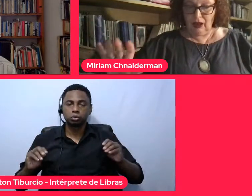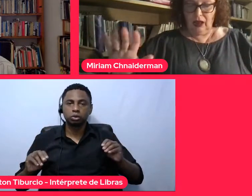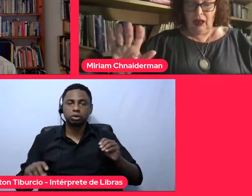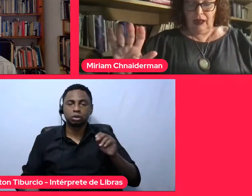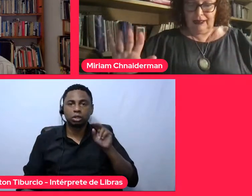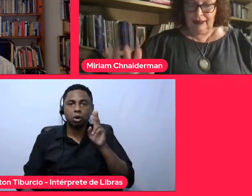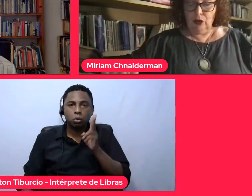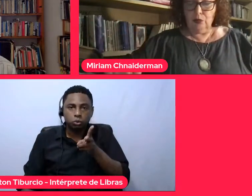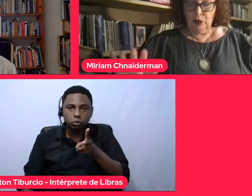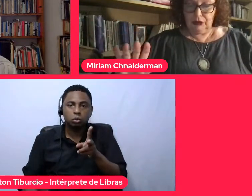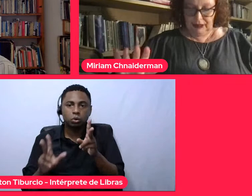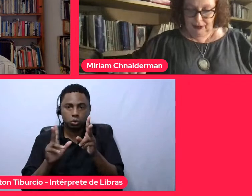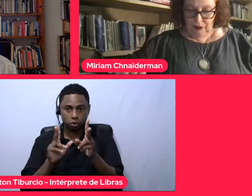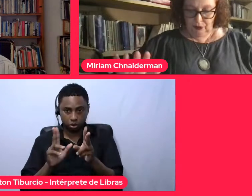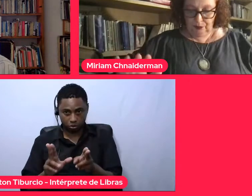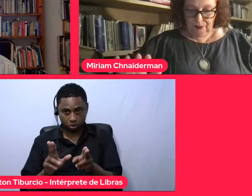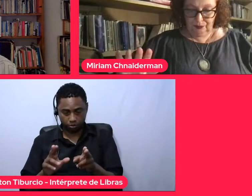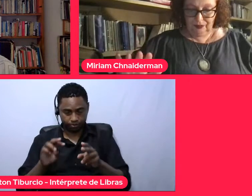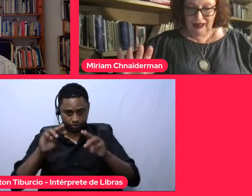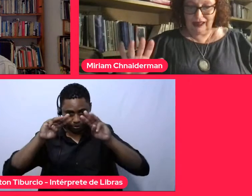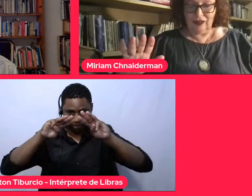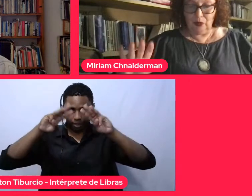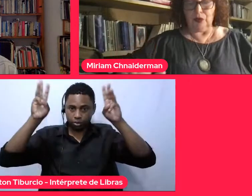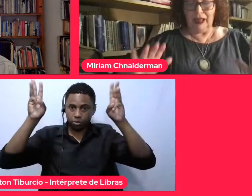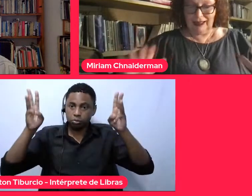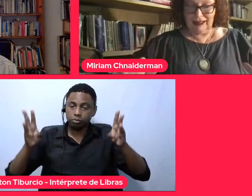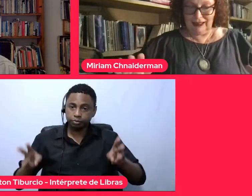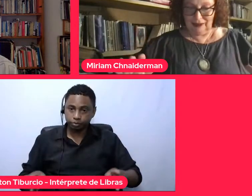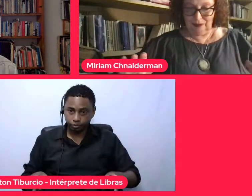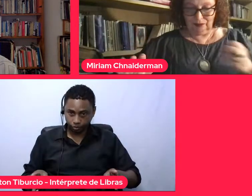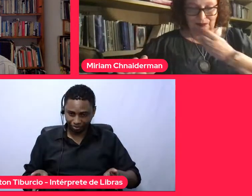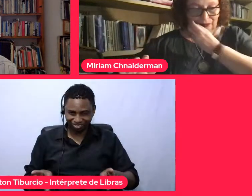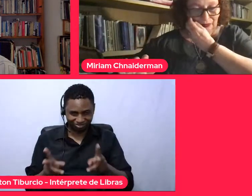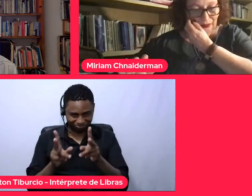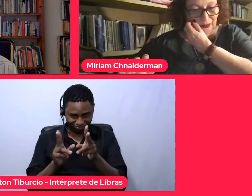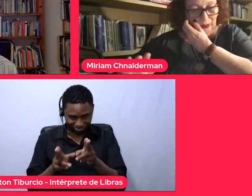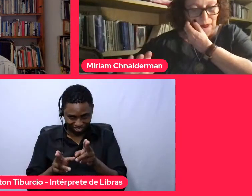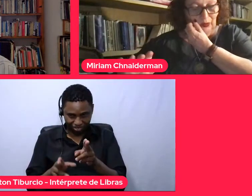igual. Num museu como esse,